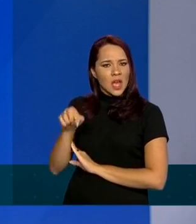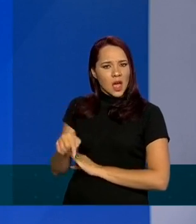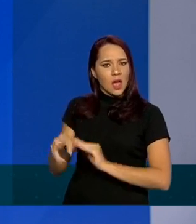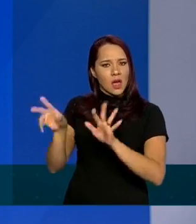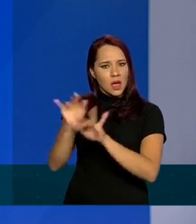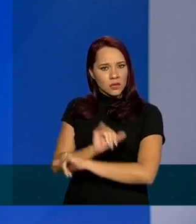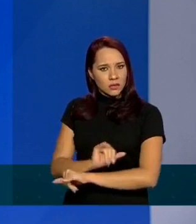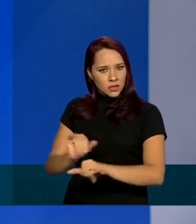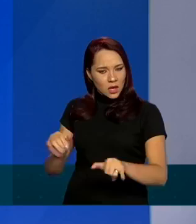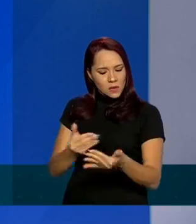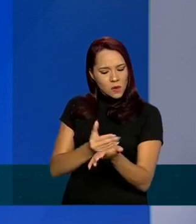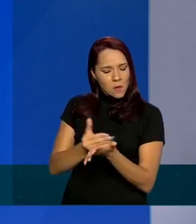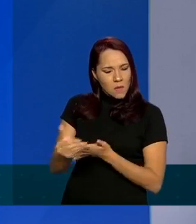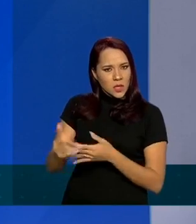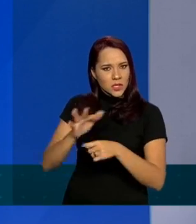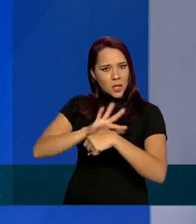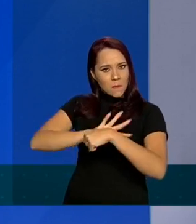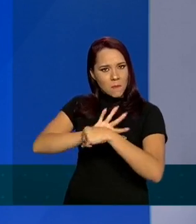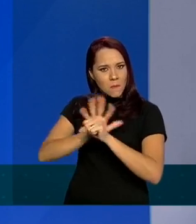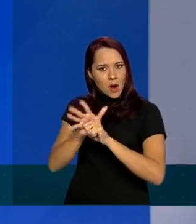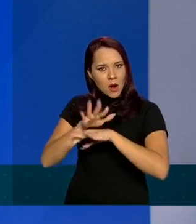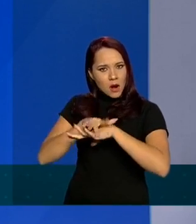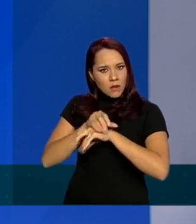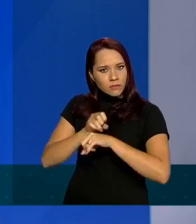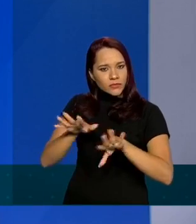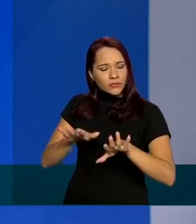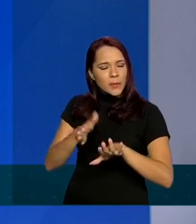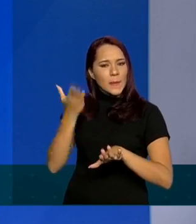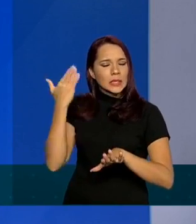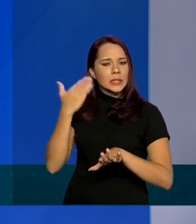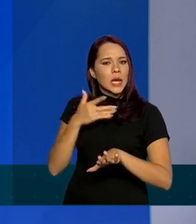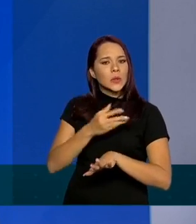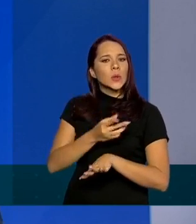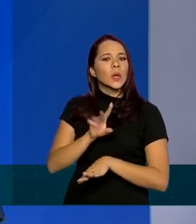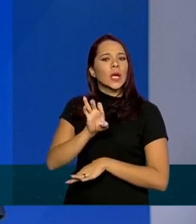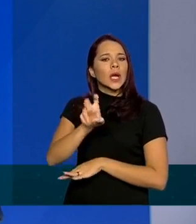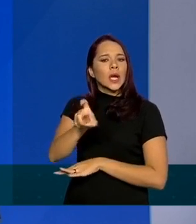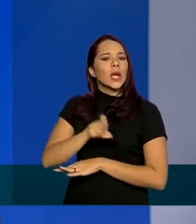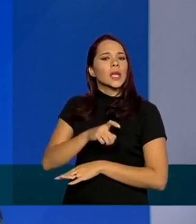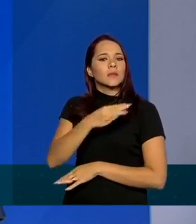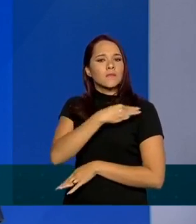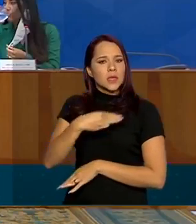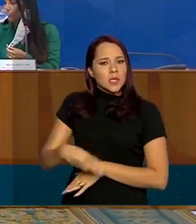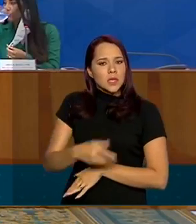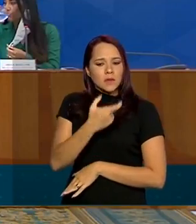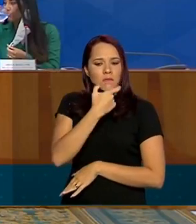anunciado no início da pandemia pelo ex-ministro mandetta ou é dinheiro novo